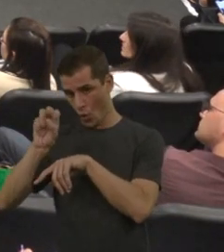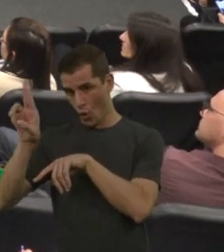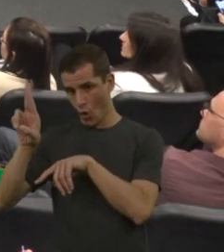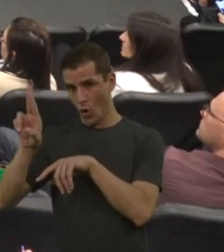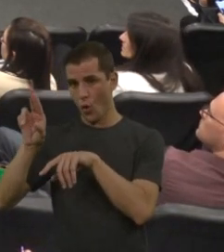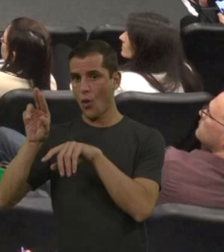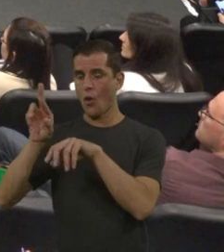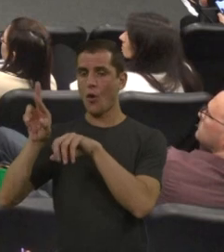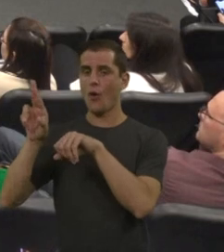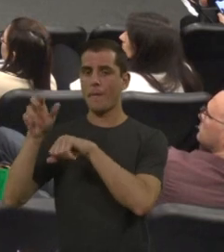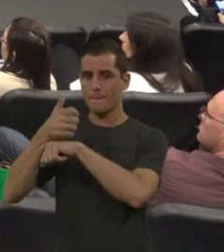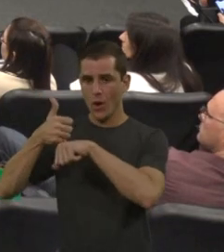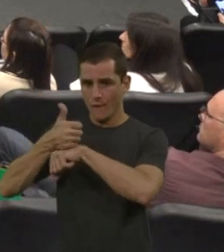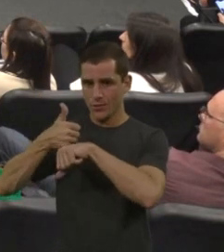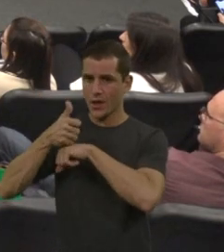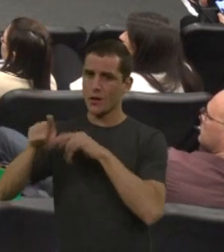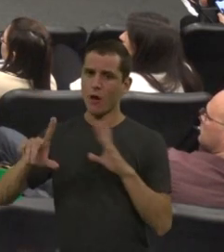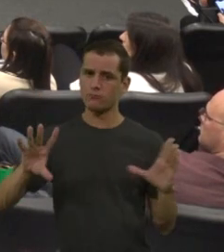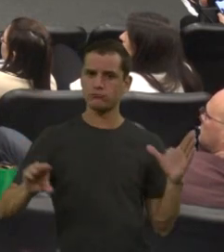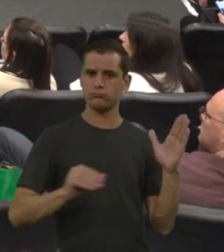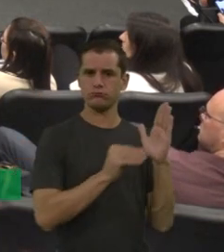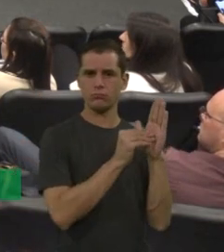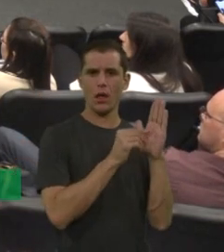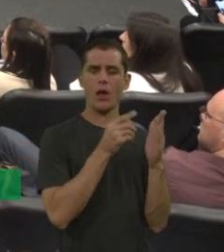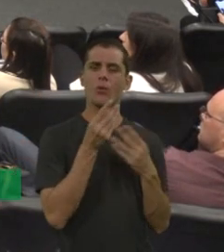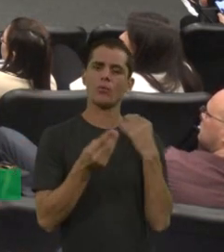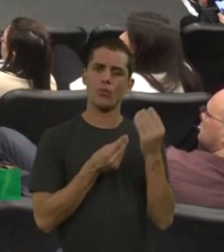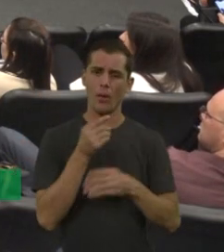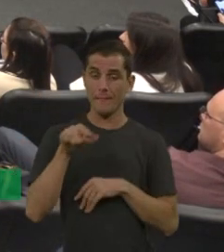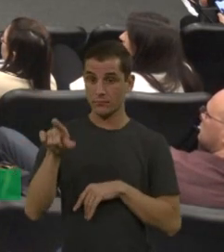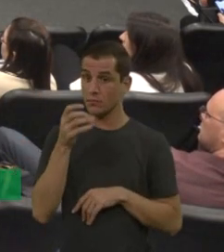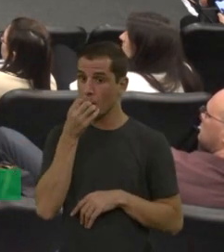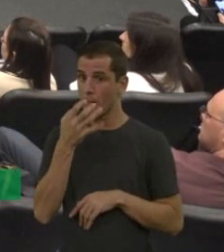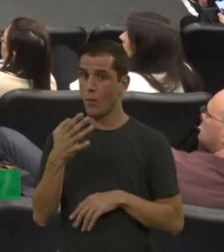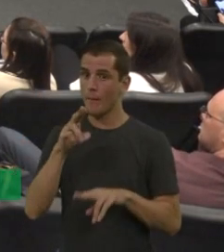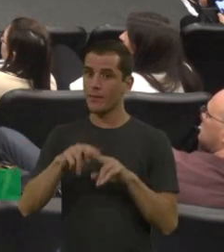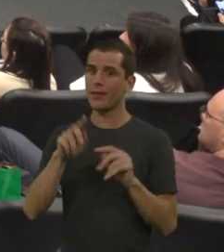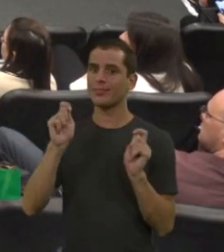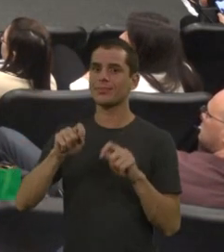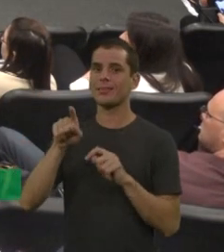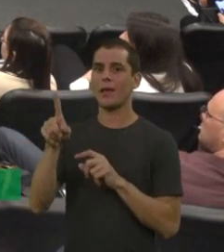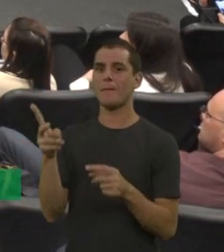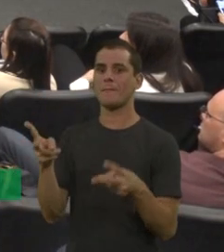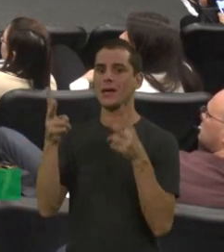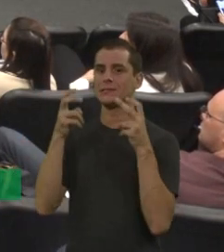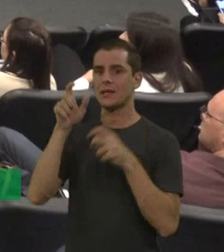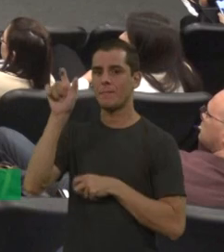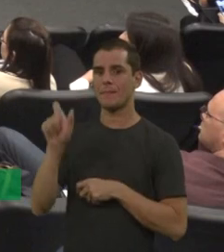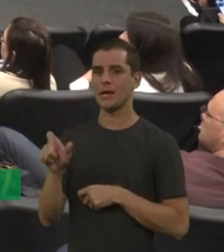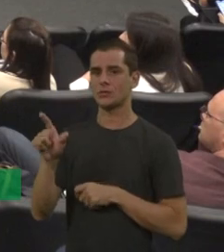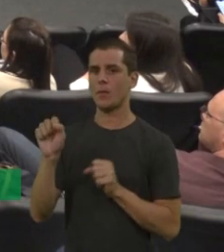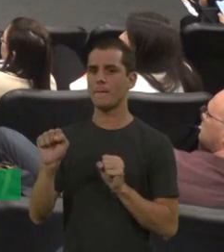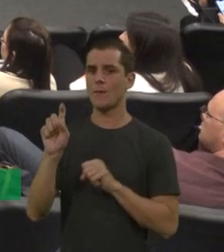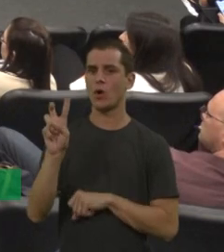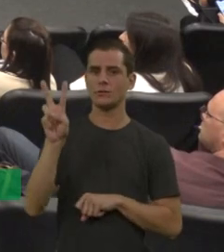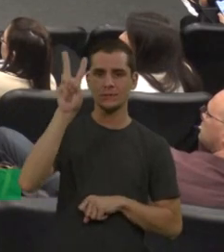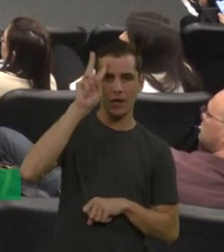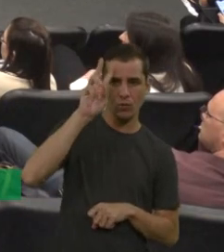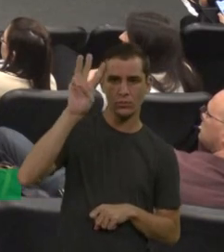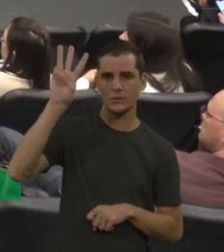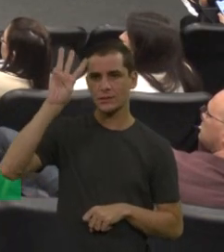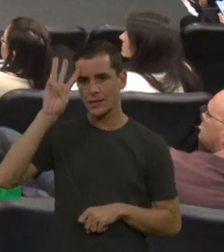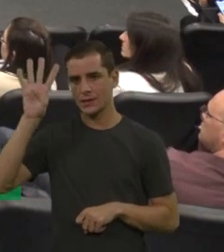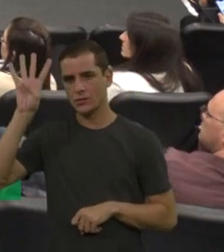o dia que aplicou. Isso é muito bom, porque, às vezes, a gente vê que o indivíduo pode fazer segunda, quarta, sexta e sangrar no